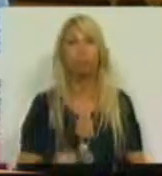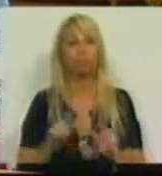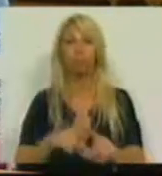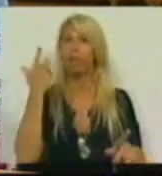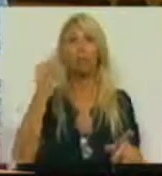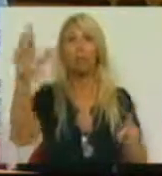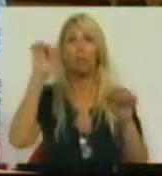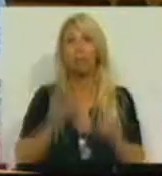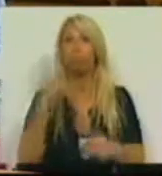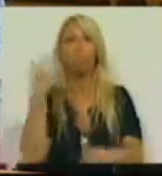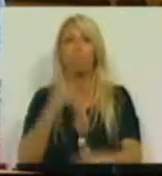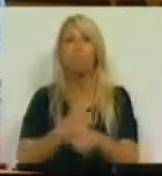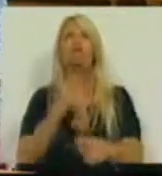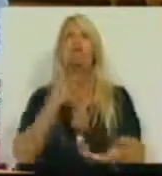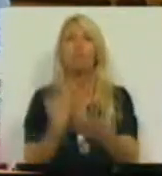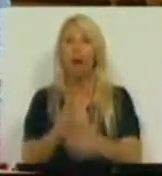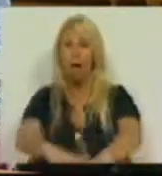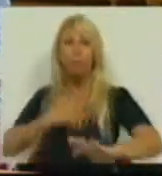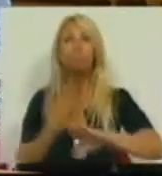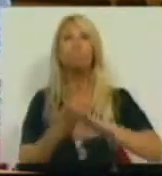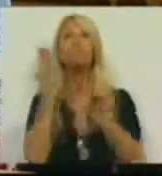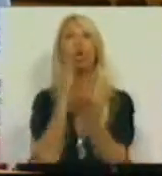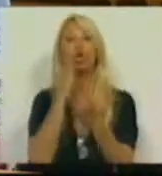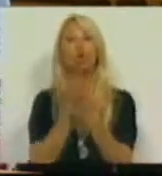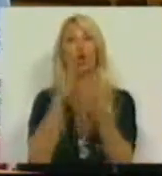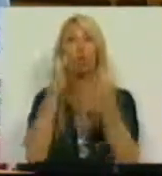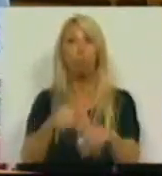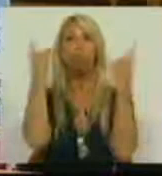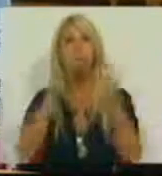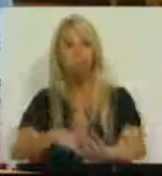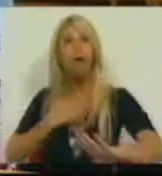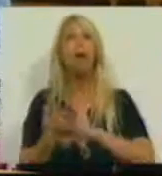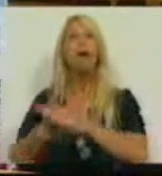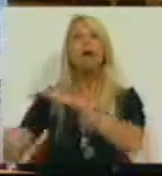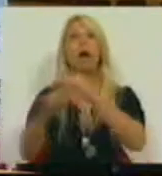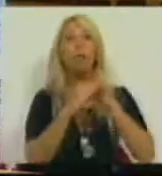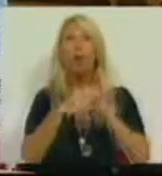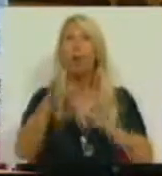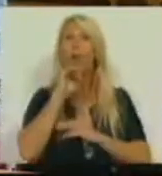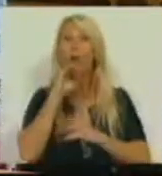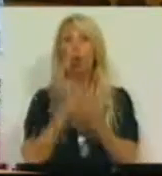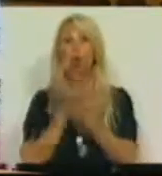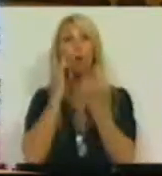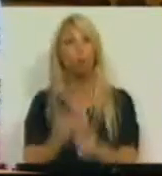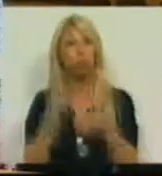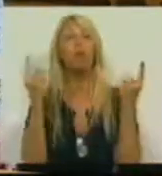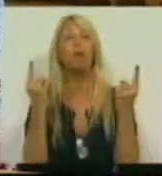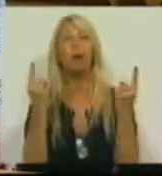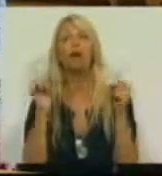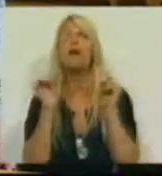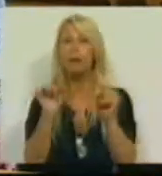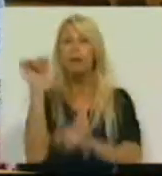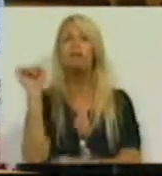a de reforçar a escola pública, reforçar a igualdade de oportunidades na escola pública, porque aí sim, Sra.